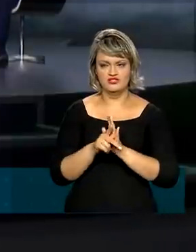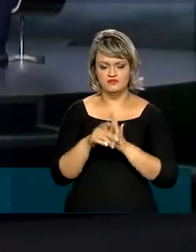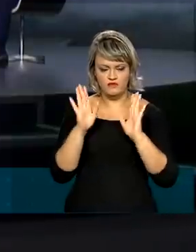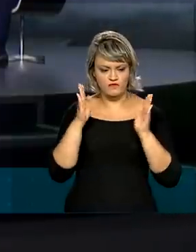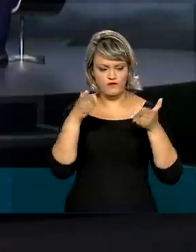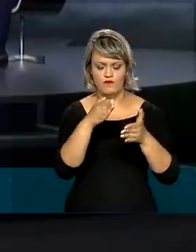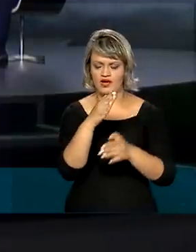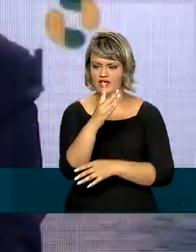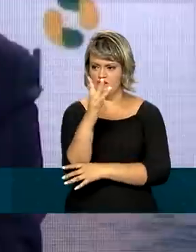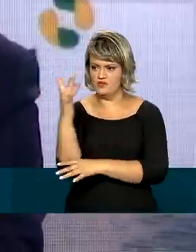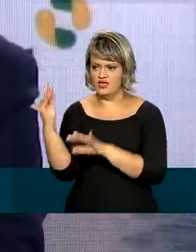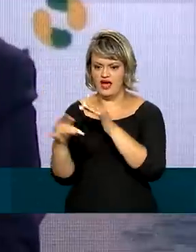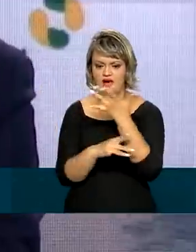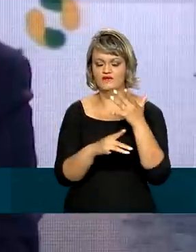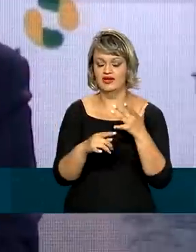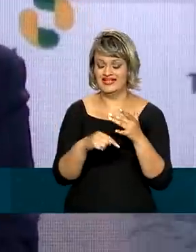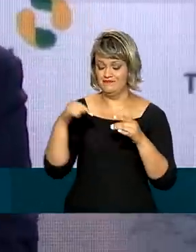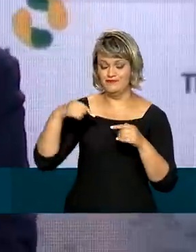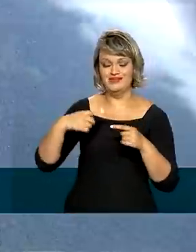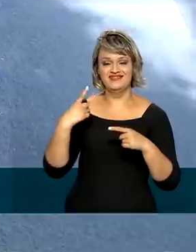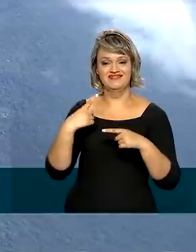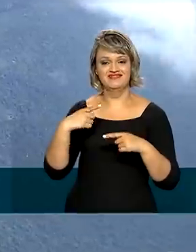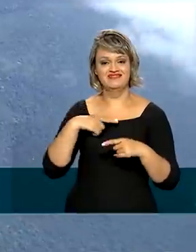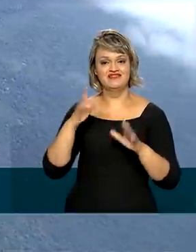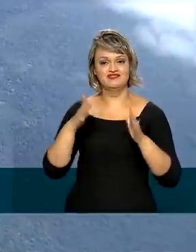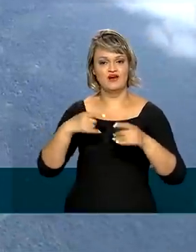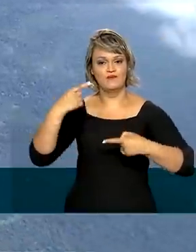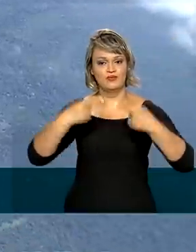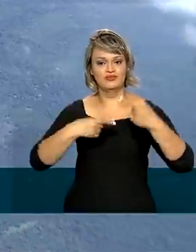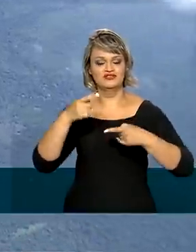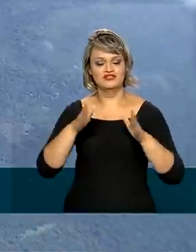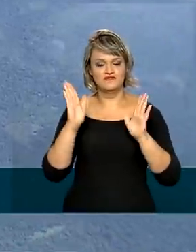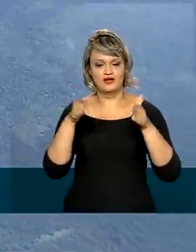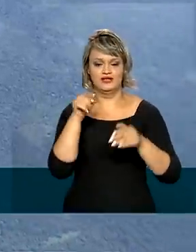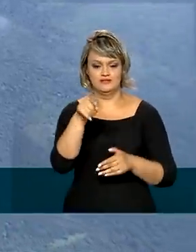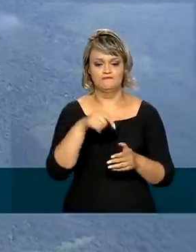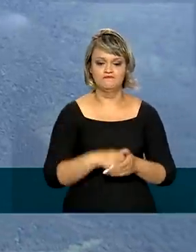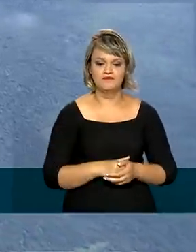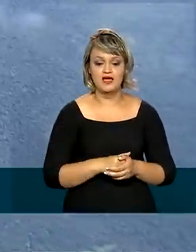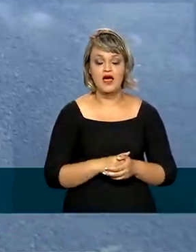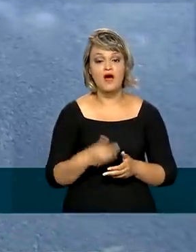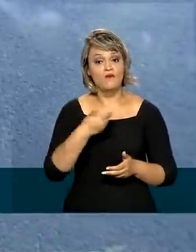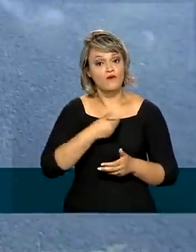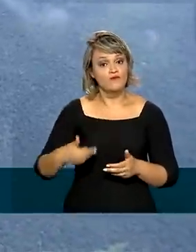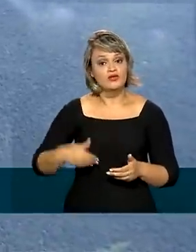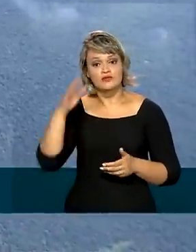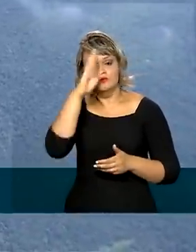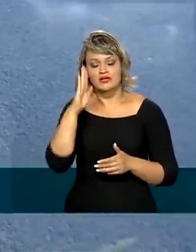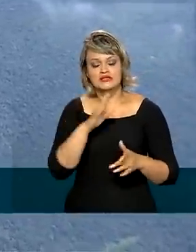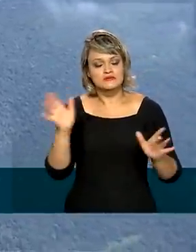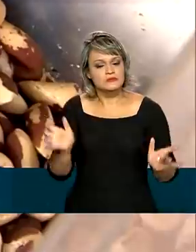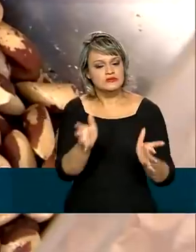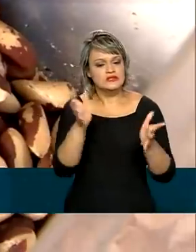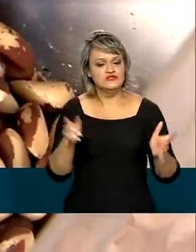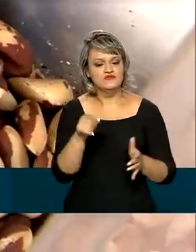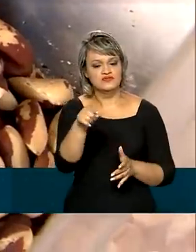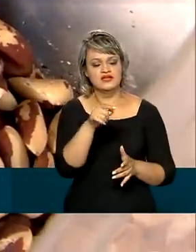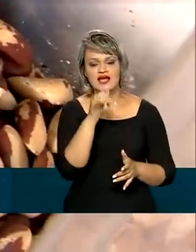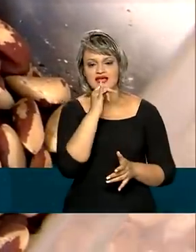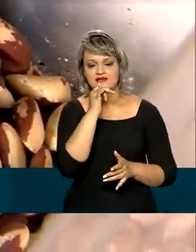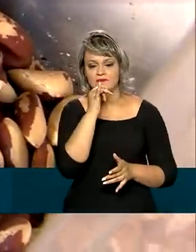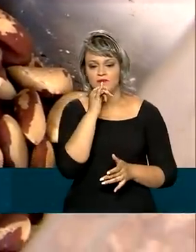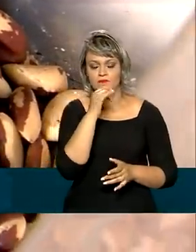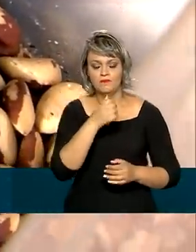ele tem políticas nacionais que já vão nessa direção. Uma das iniciativas do governo brasileiro para incentivar esse mercado é a